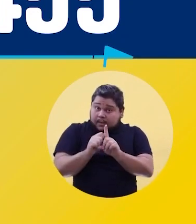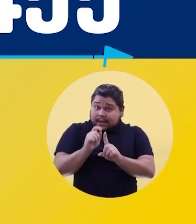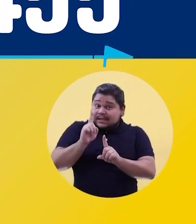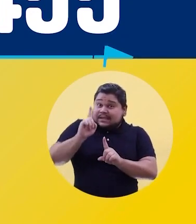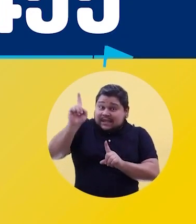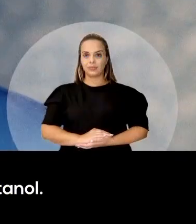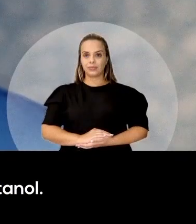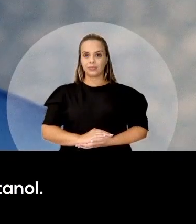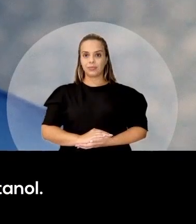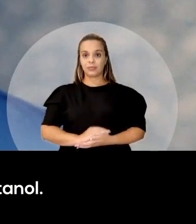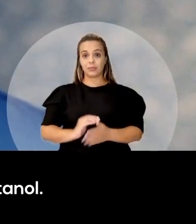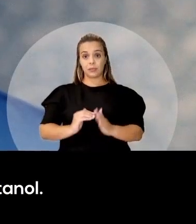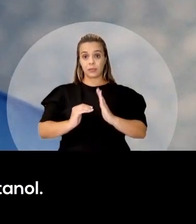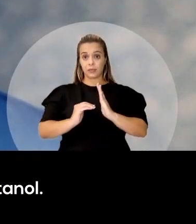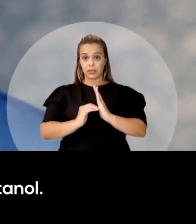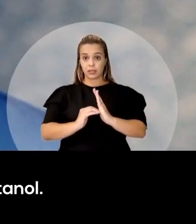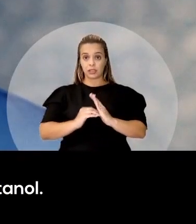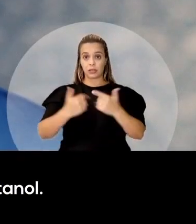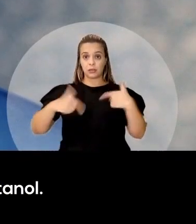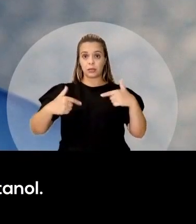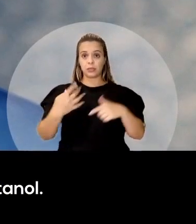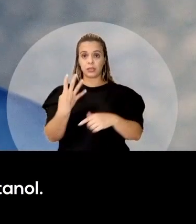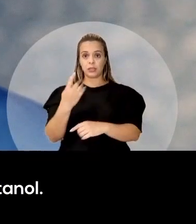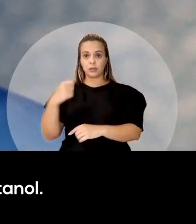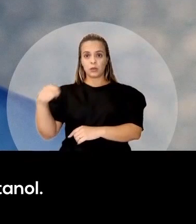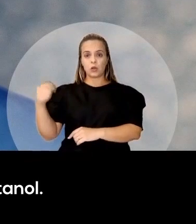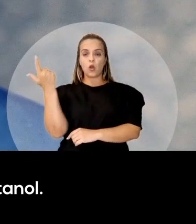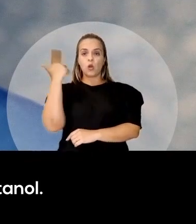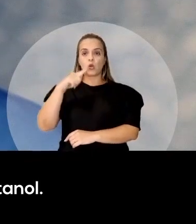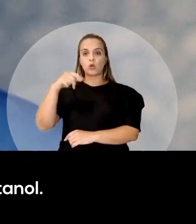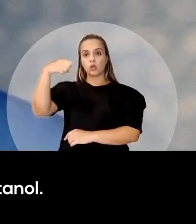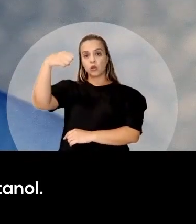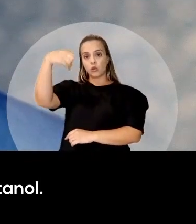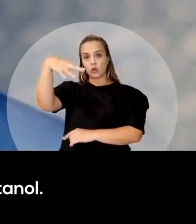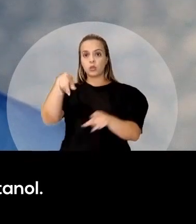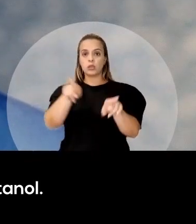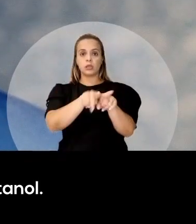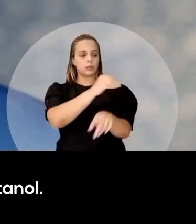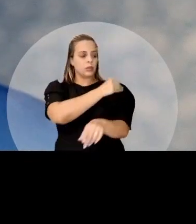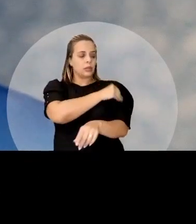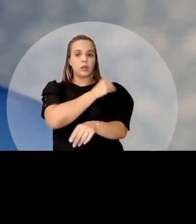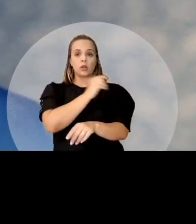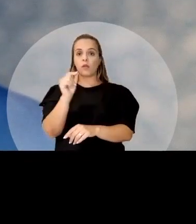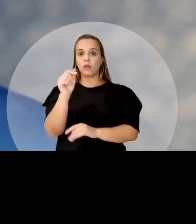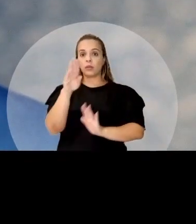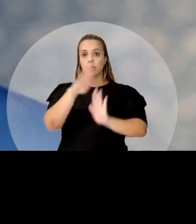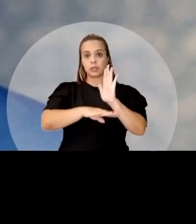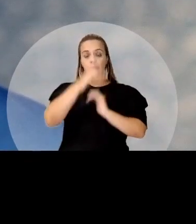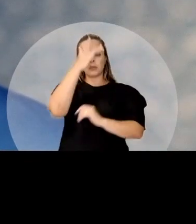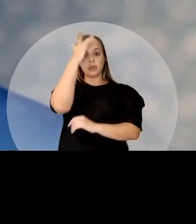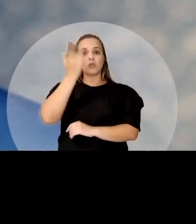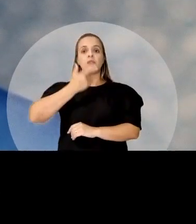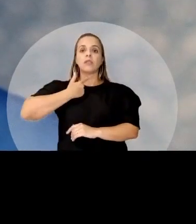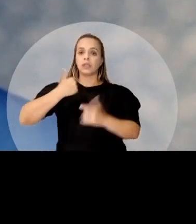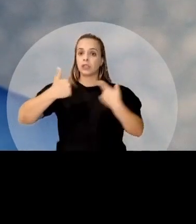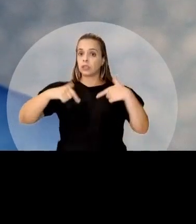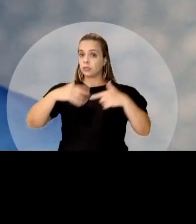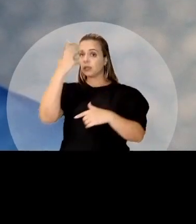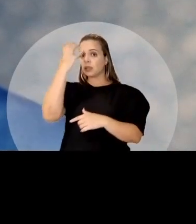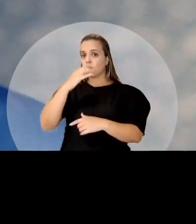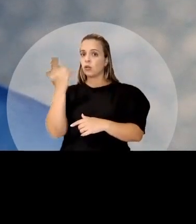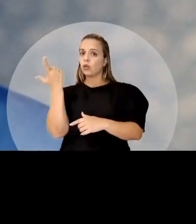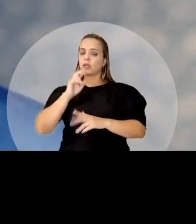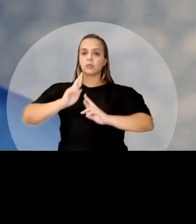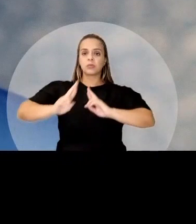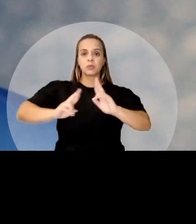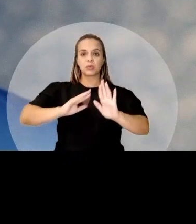4455 Em quatro meses no Senado Eu reduzi a conta de luz e o imposto do etanol Quem tem vontade e trabalha com seriedade